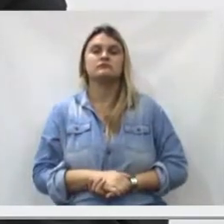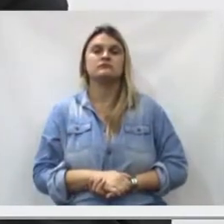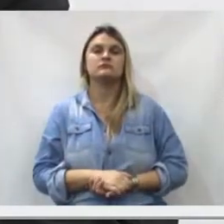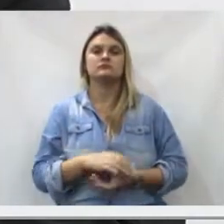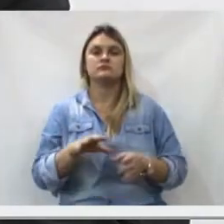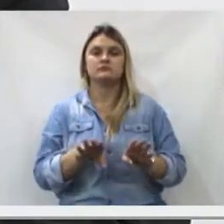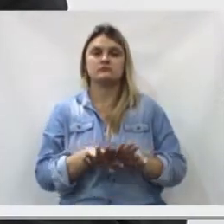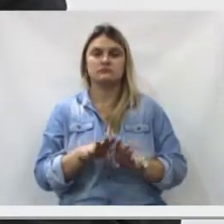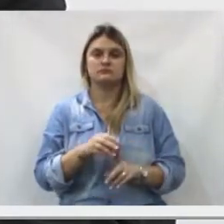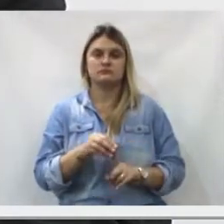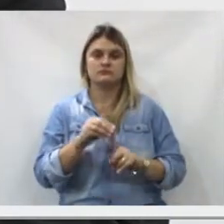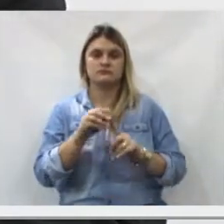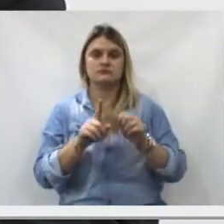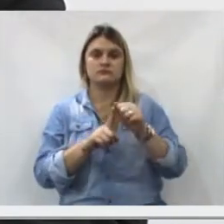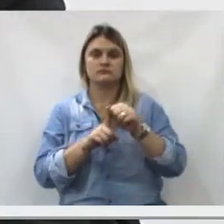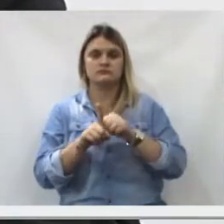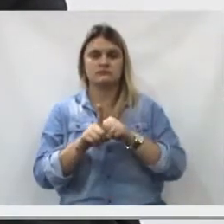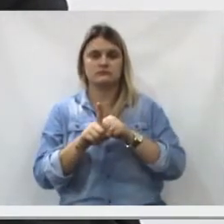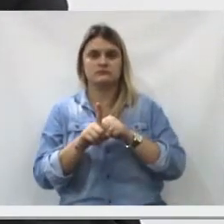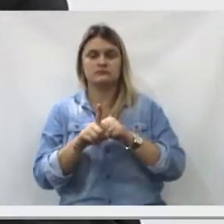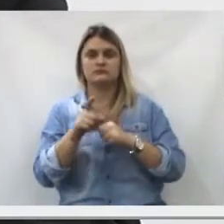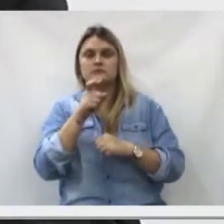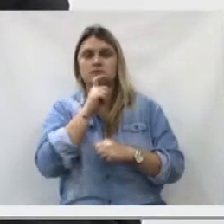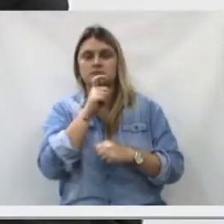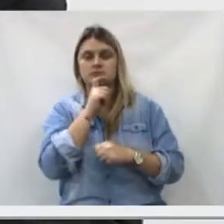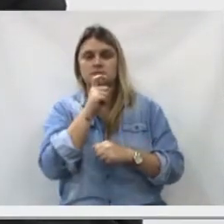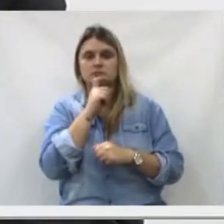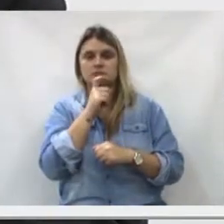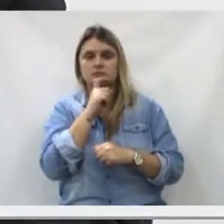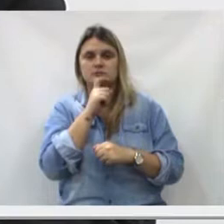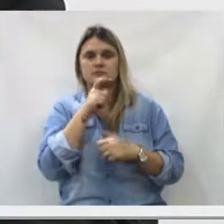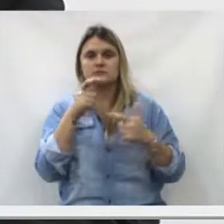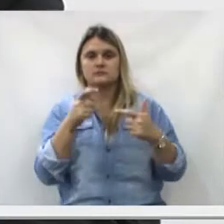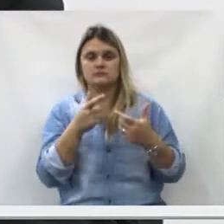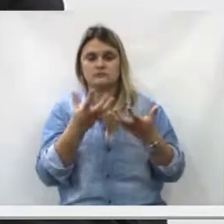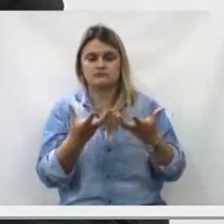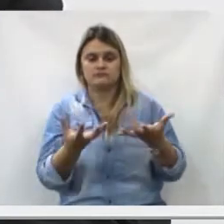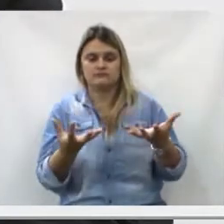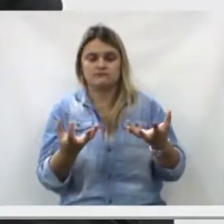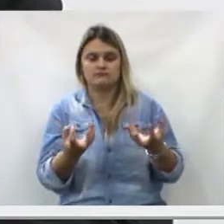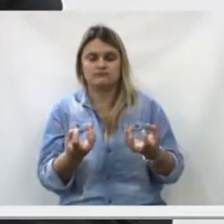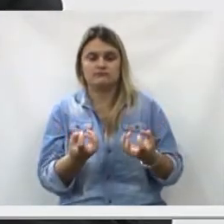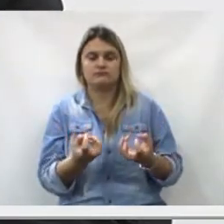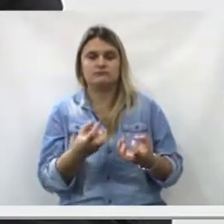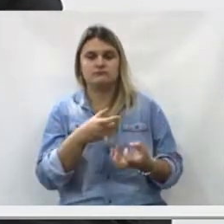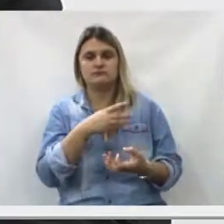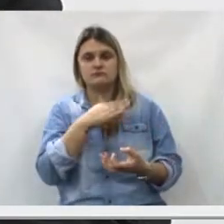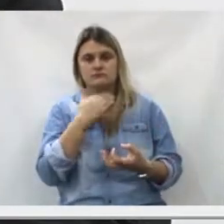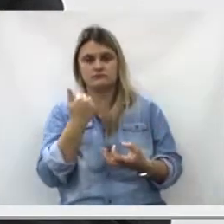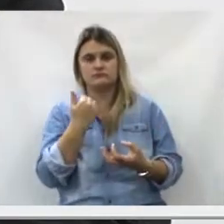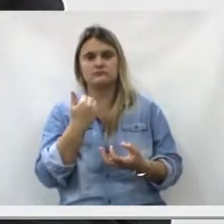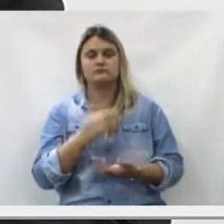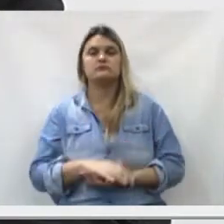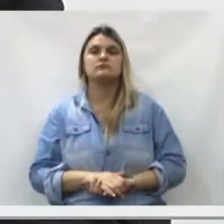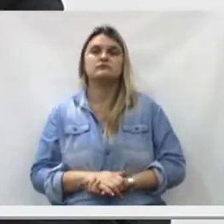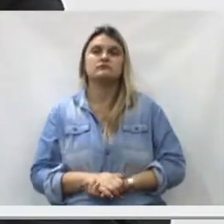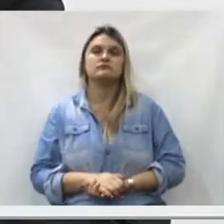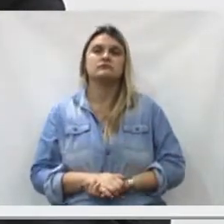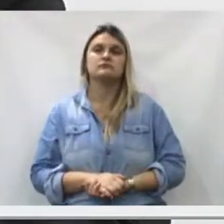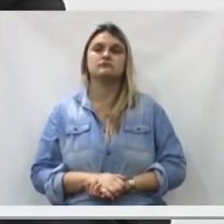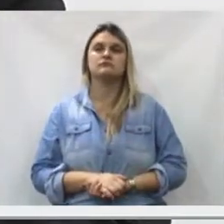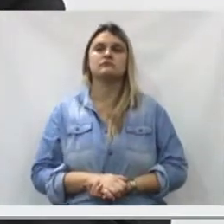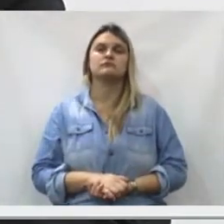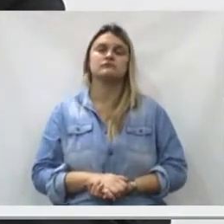tanta deterioração da grama. E, principalmente, em meses do inverno, onde a